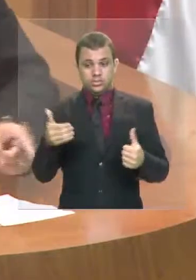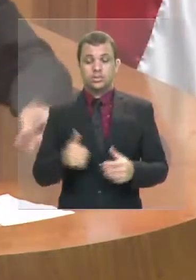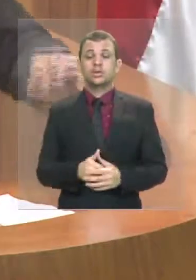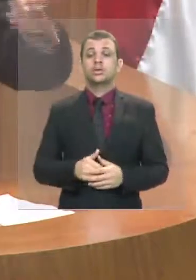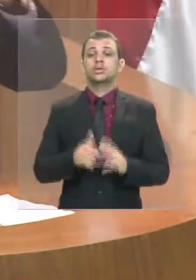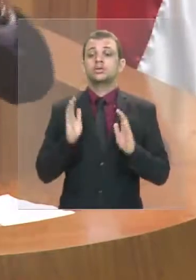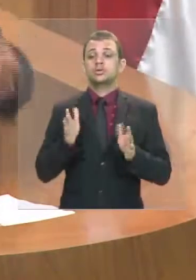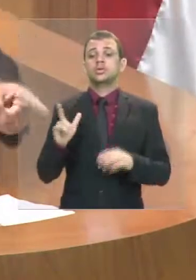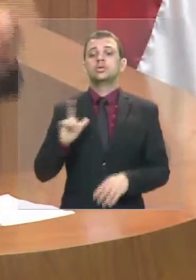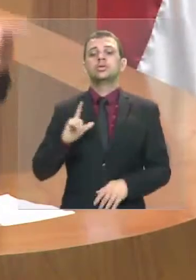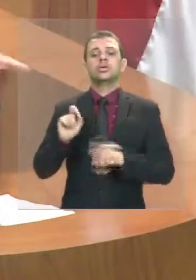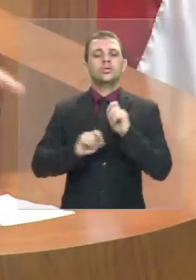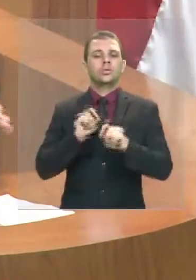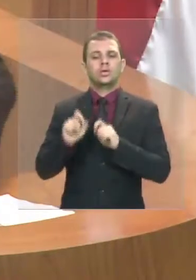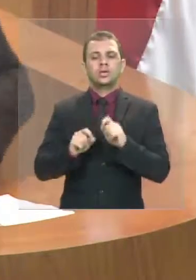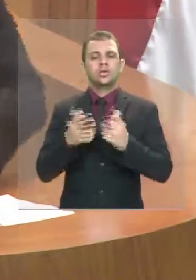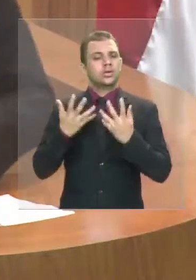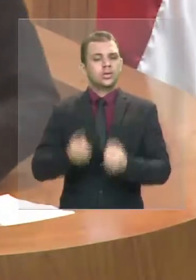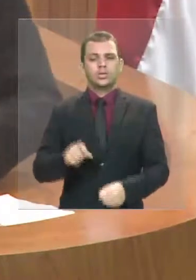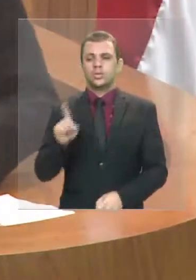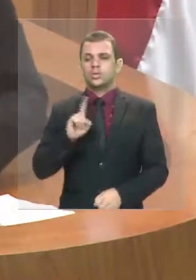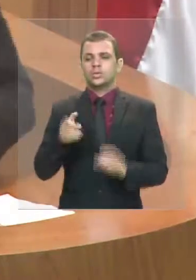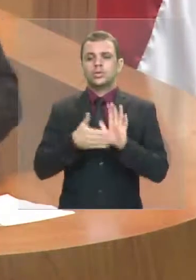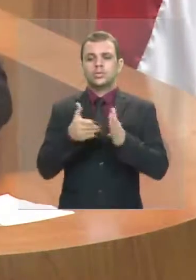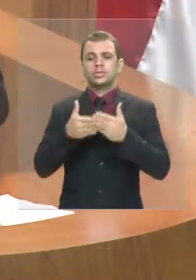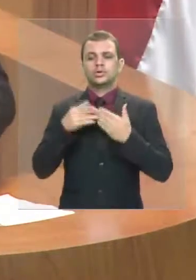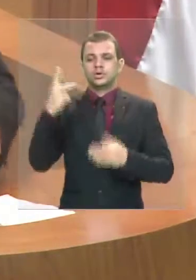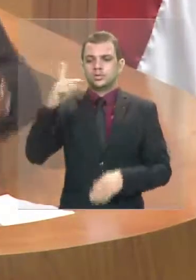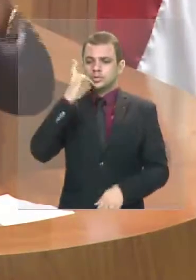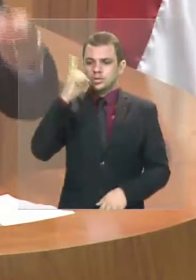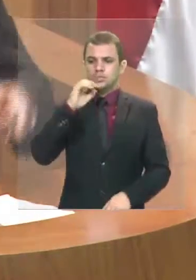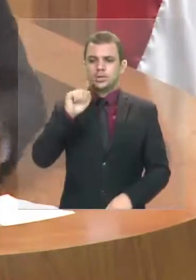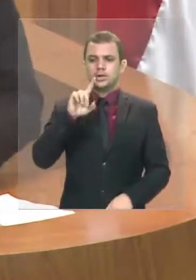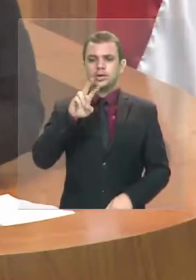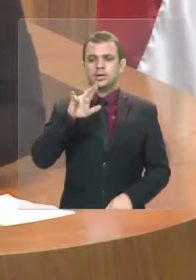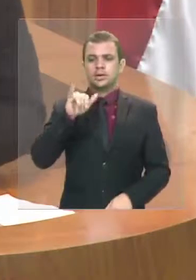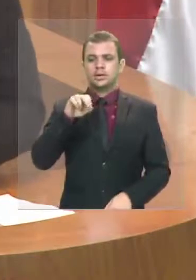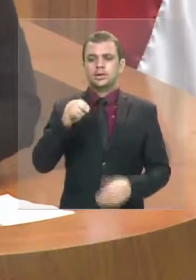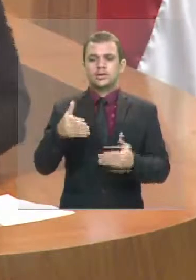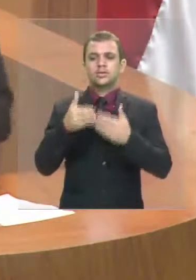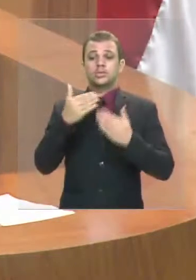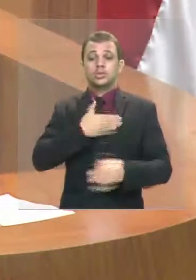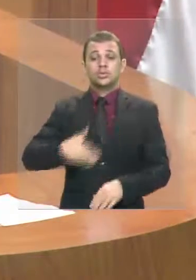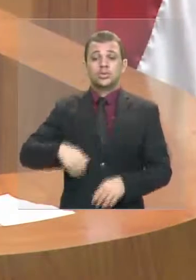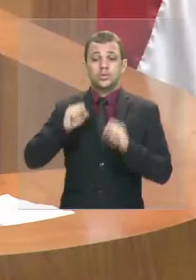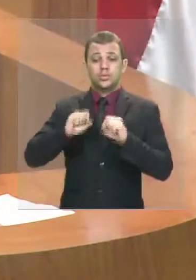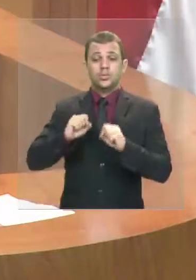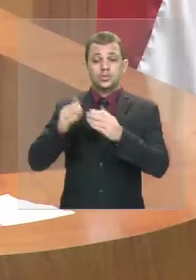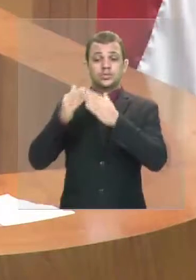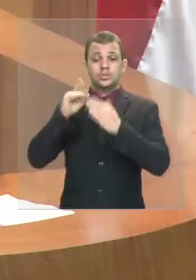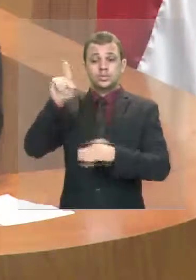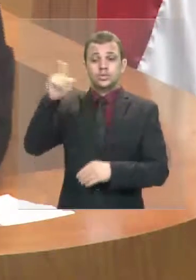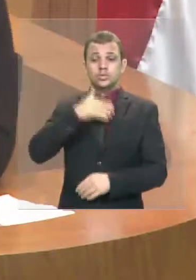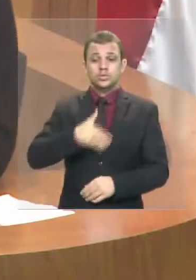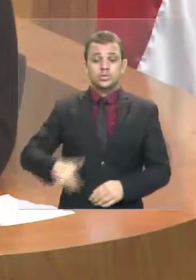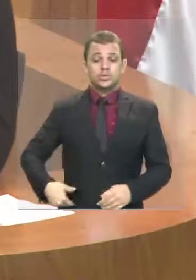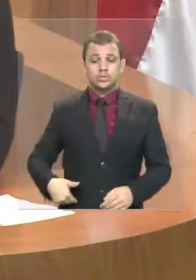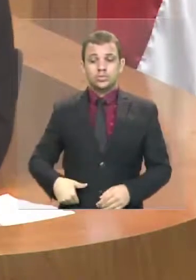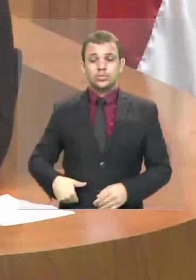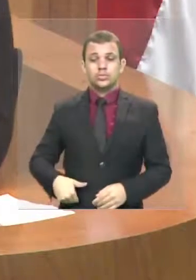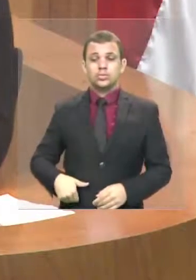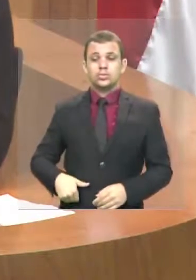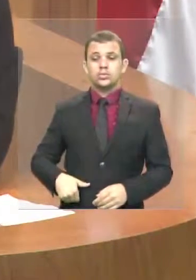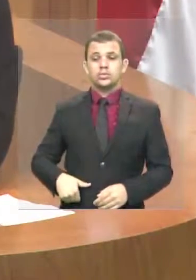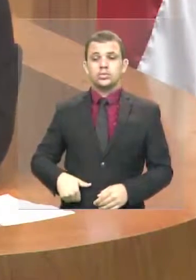foi reprovado aqui um requerimento do deputado Adriano solicitando ao governador que pedisse a Força Nacional para o governo federal.